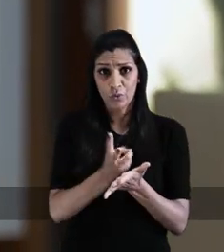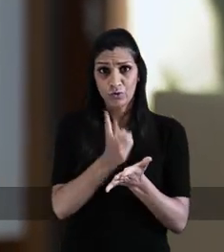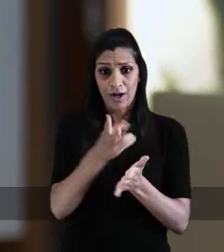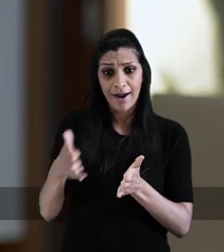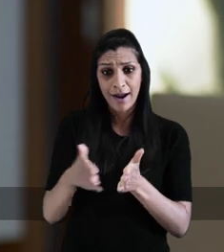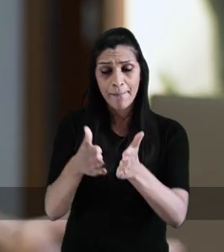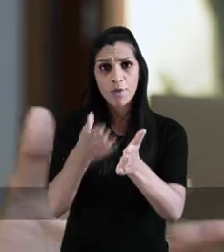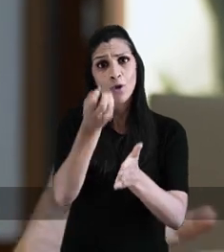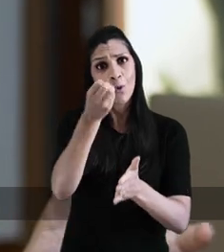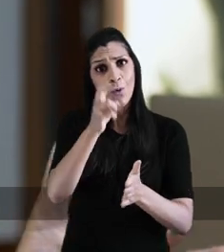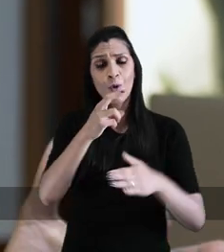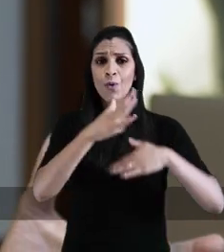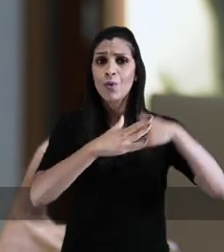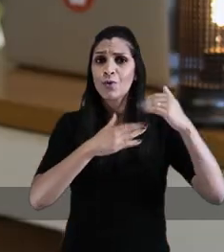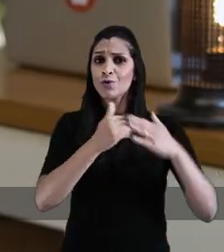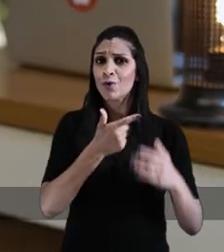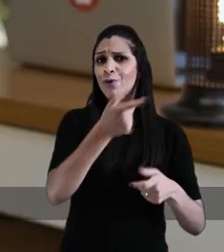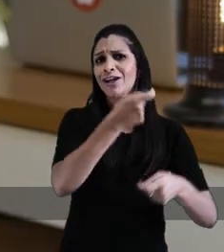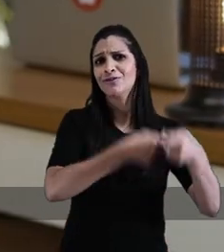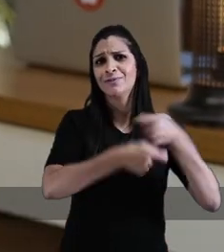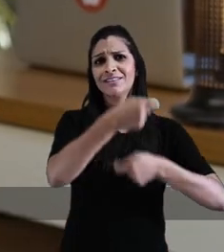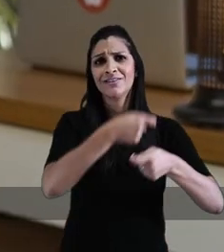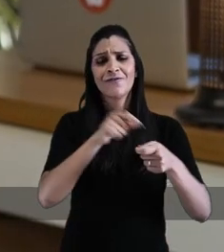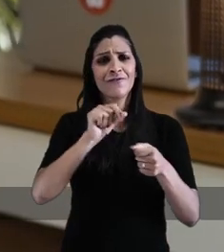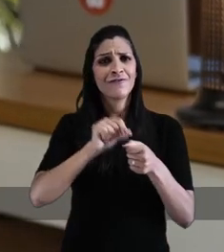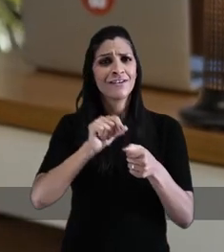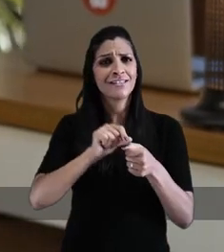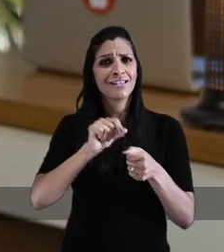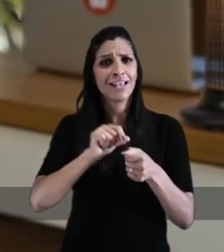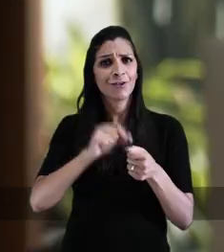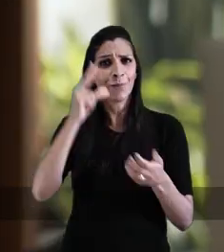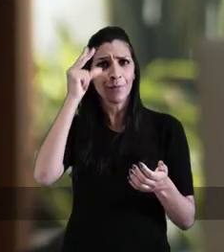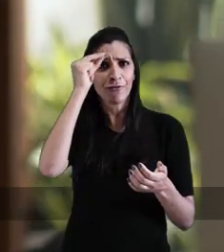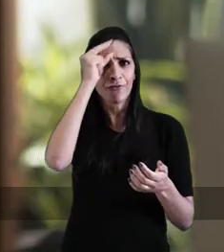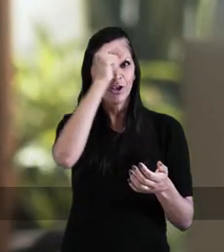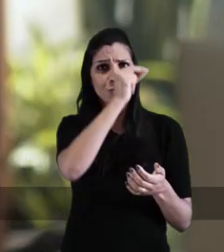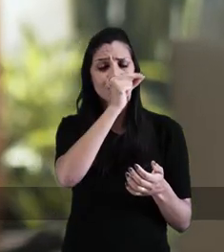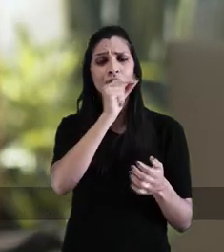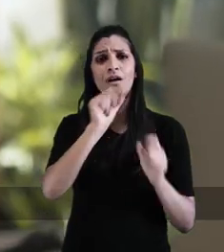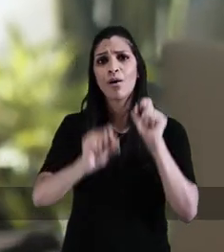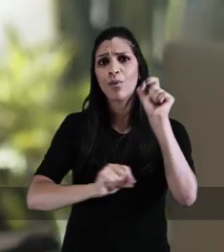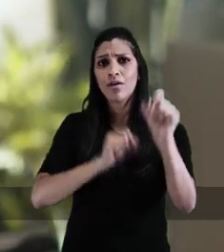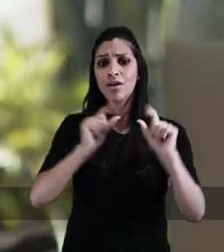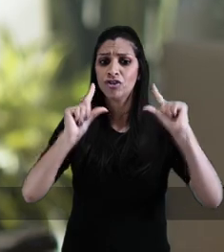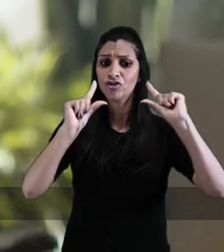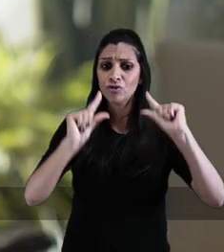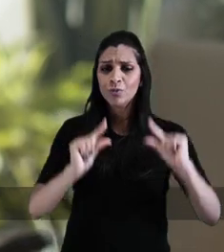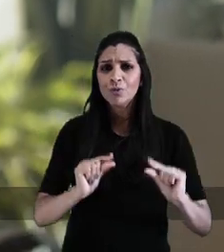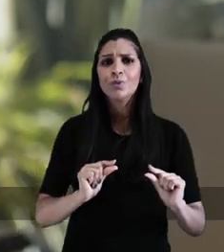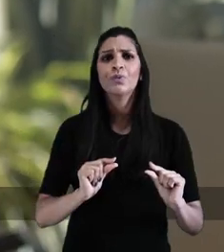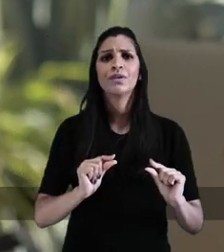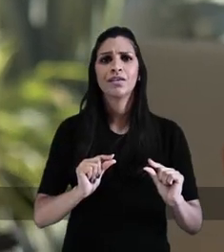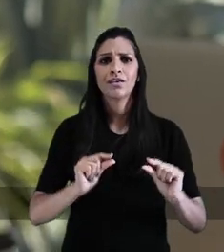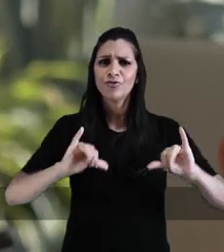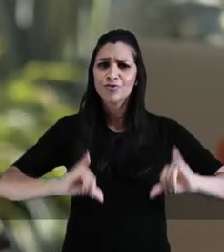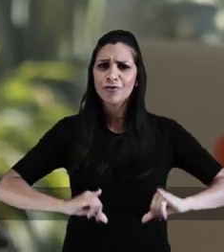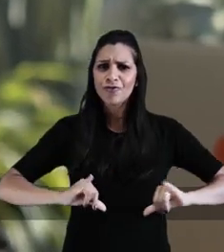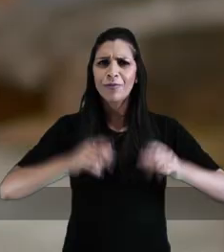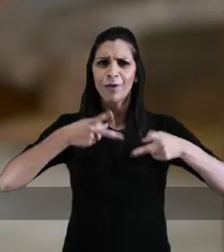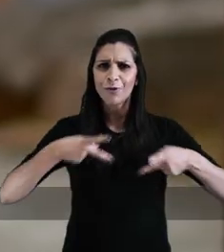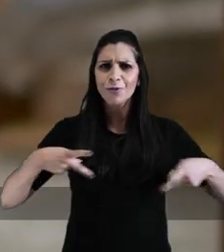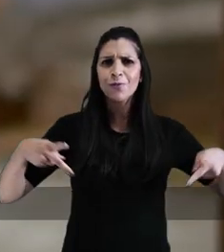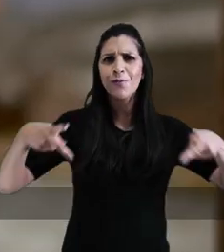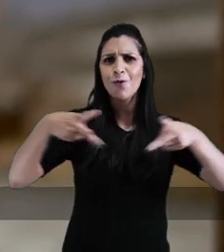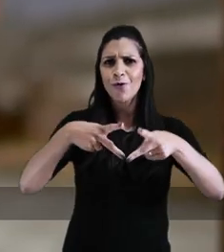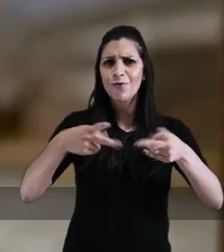mesmo se a gente vai seguir nesse caminho ou construir uma outra administração, fazendo com que a prefeitura sirva pra diminuir